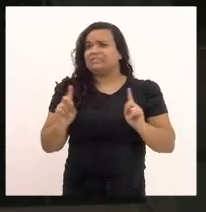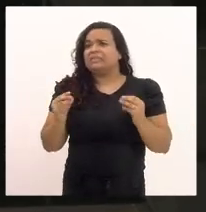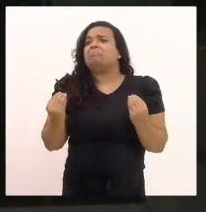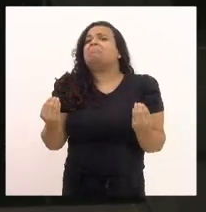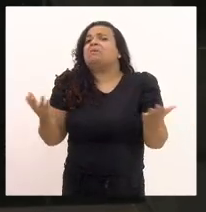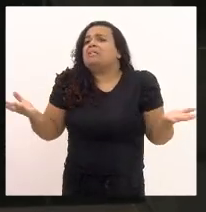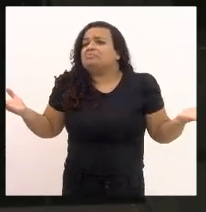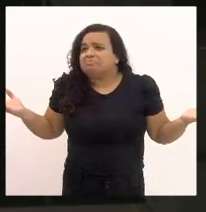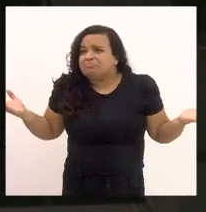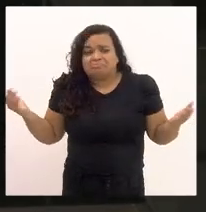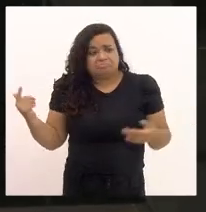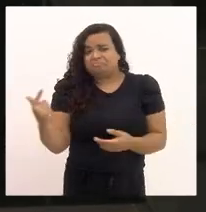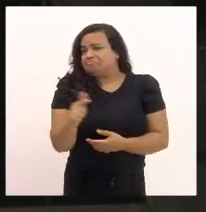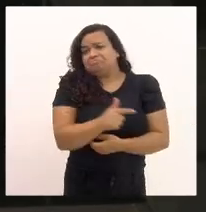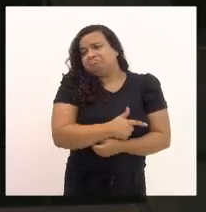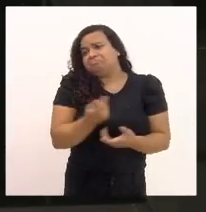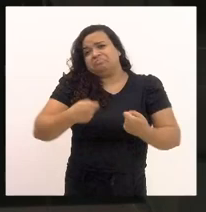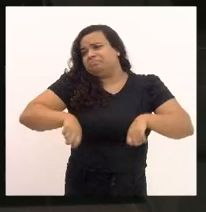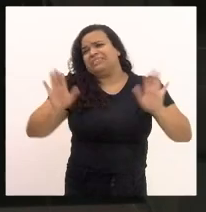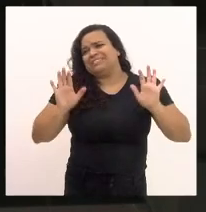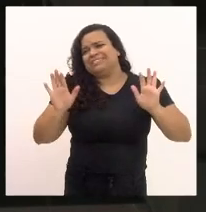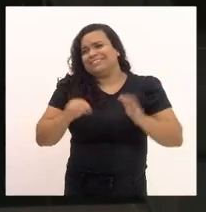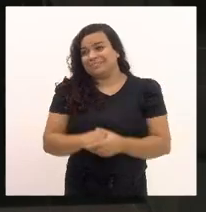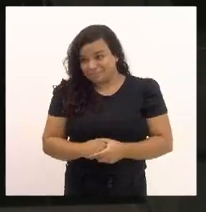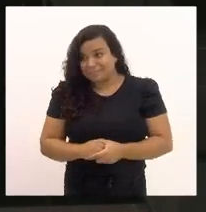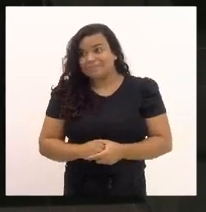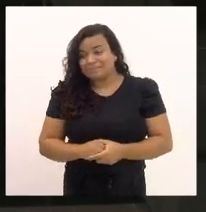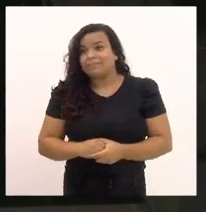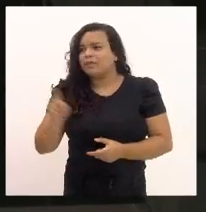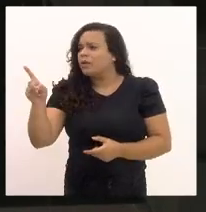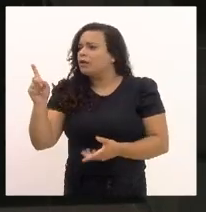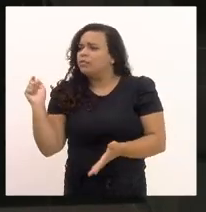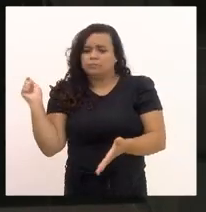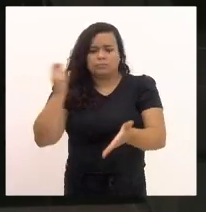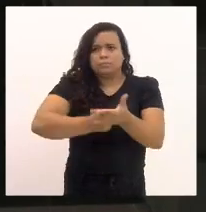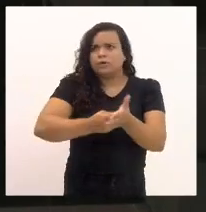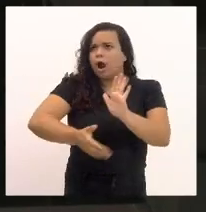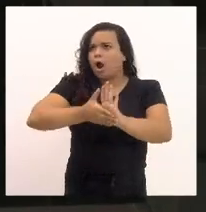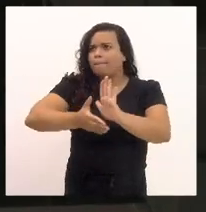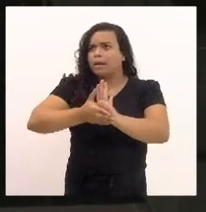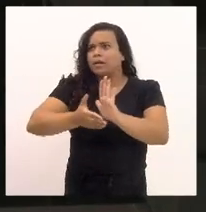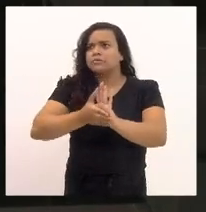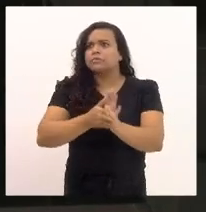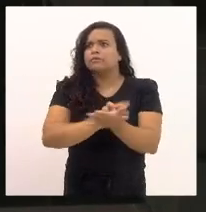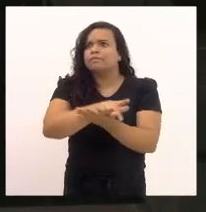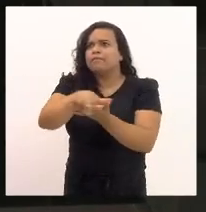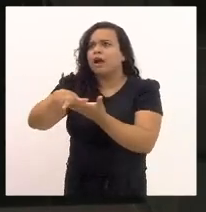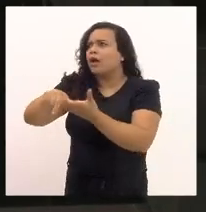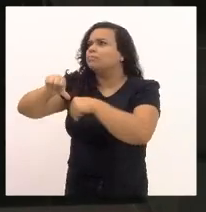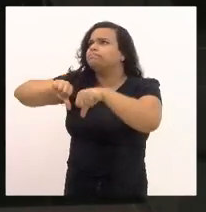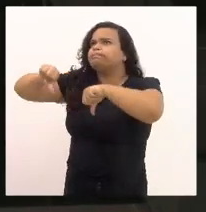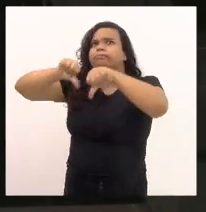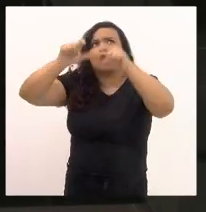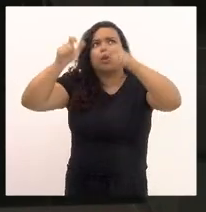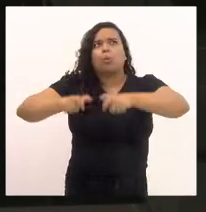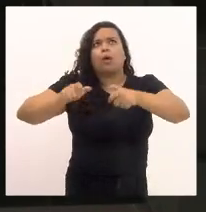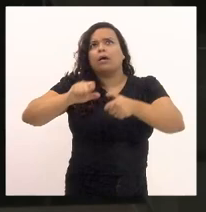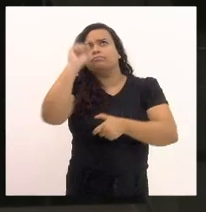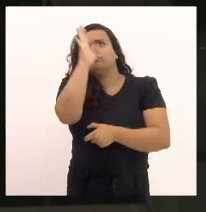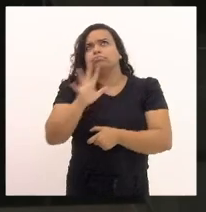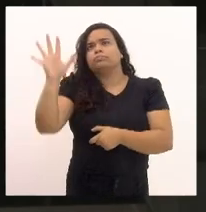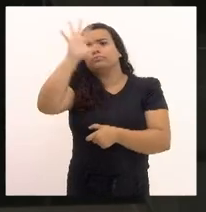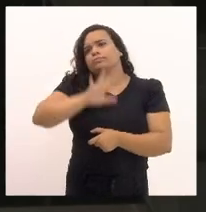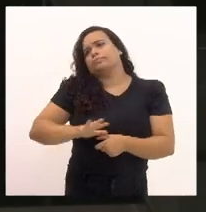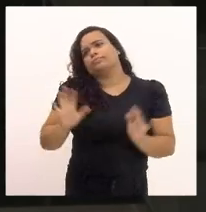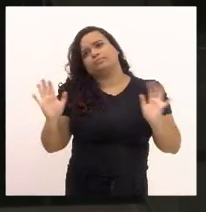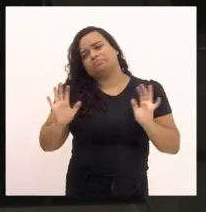inexistem essa cobrança em outras unidades da federação. Além do mais,